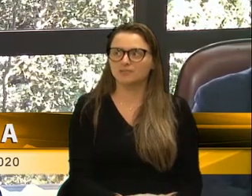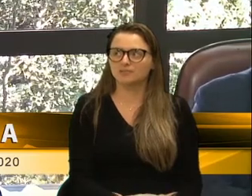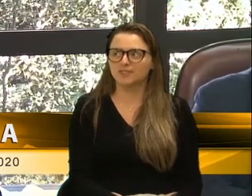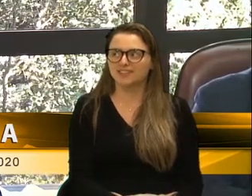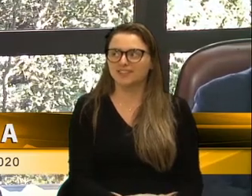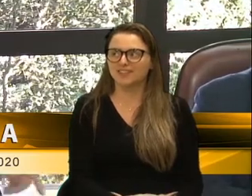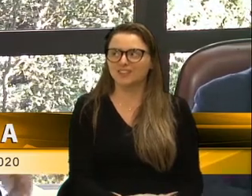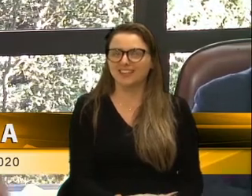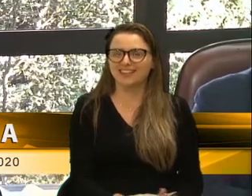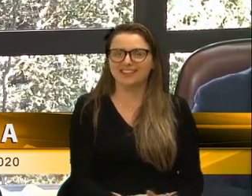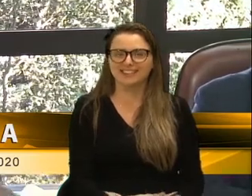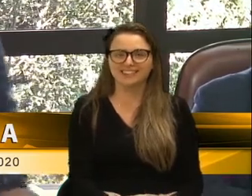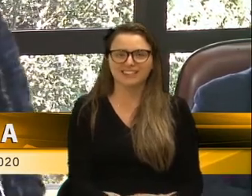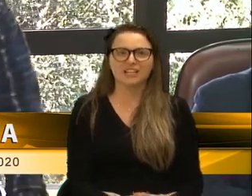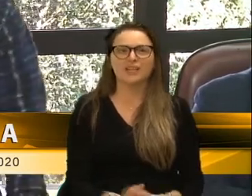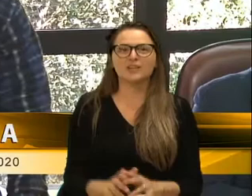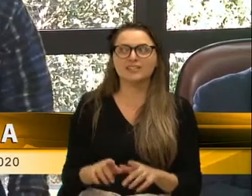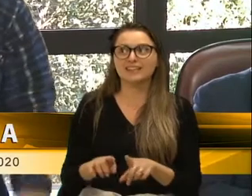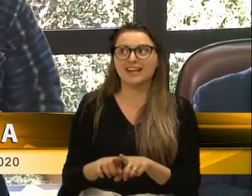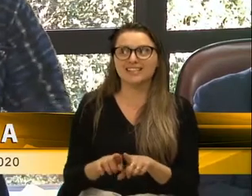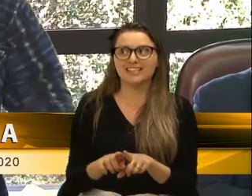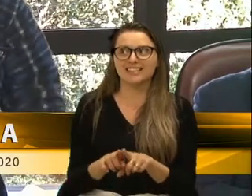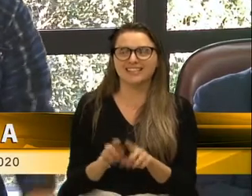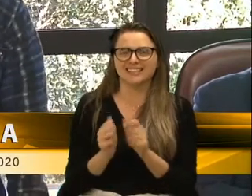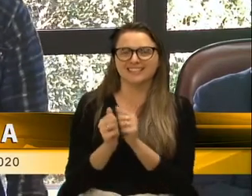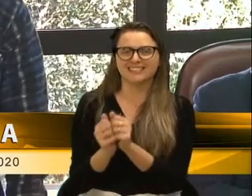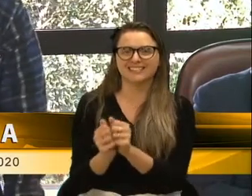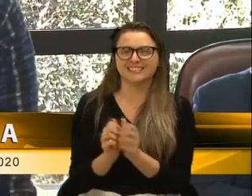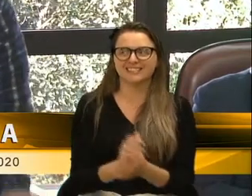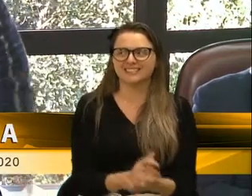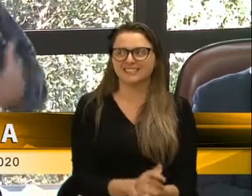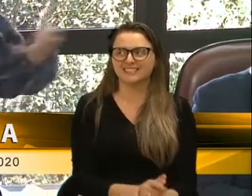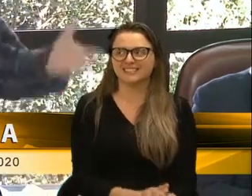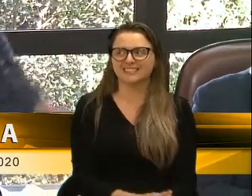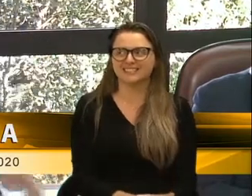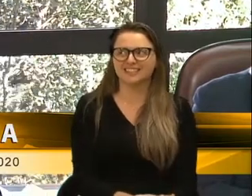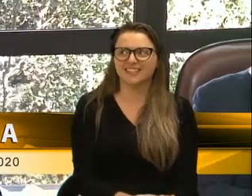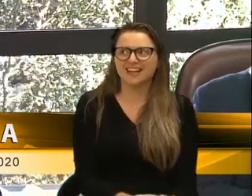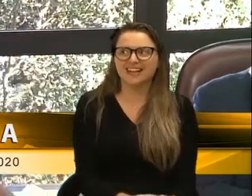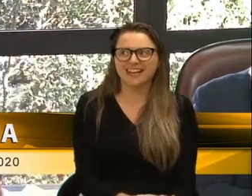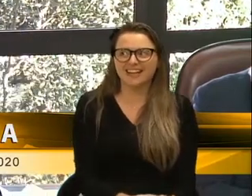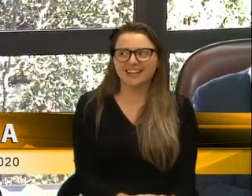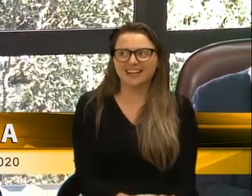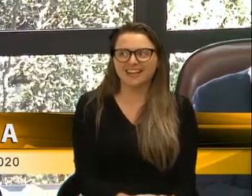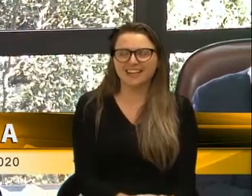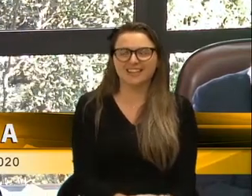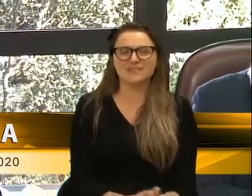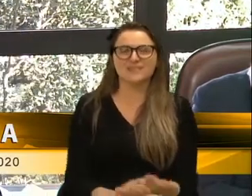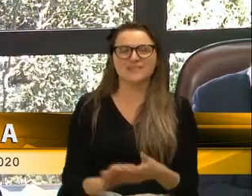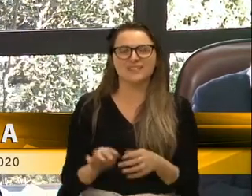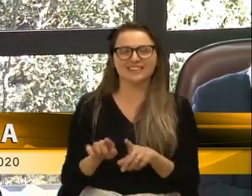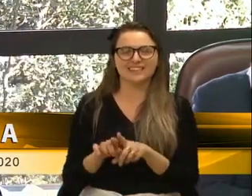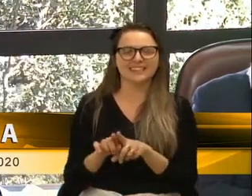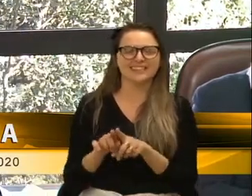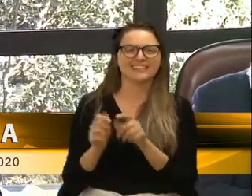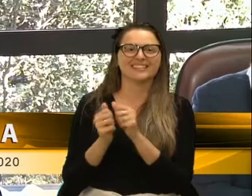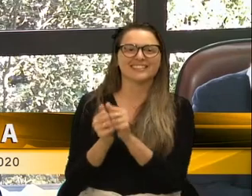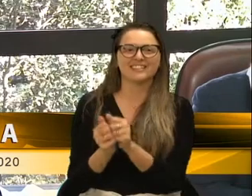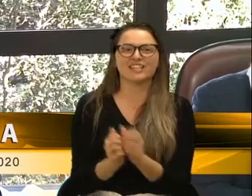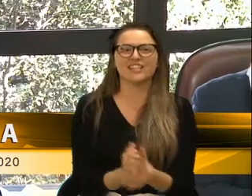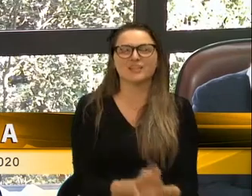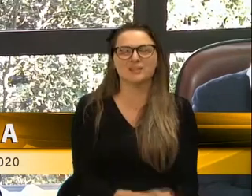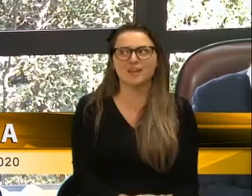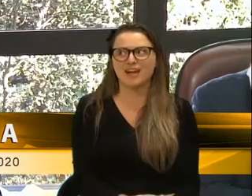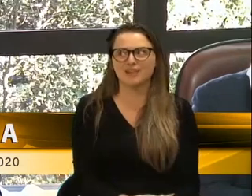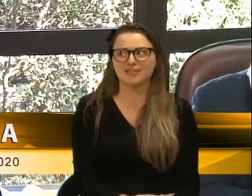Então, pedimos que Deus console, conforte amigos e familiares. Como também, eu participei no velório de